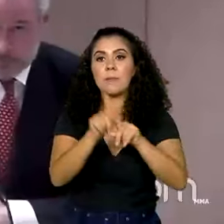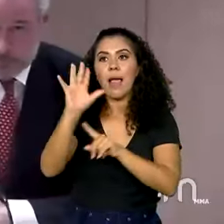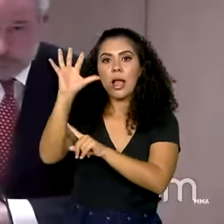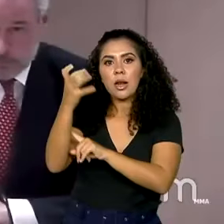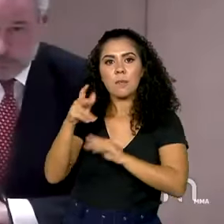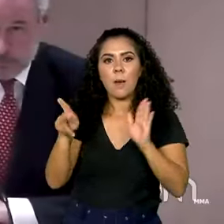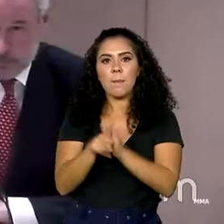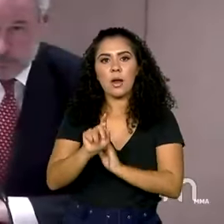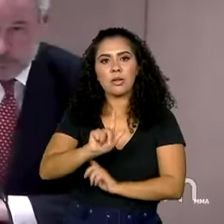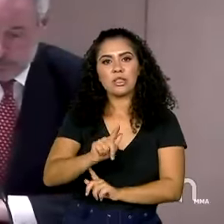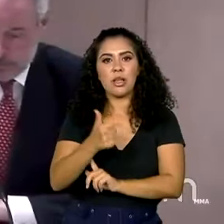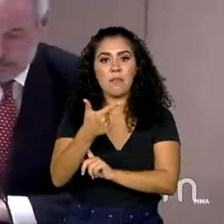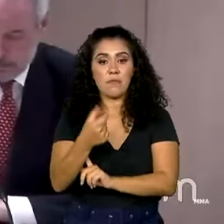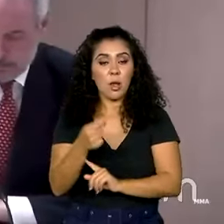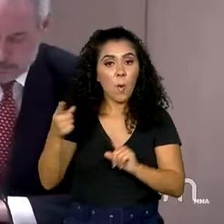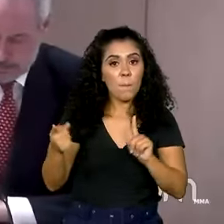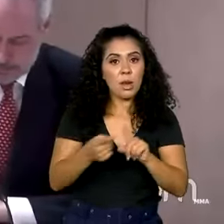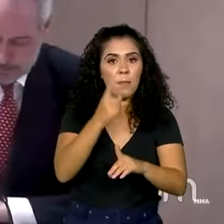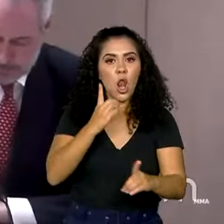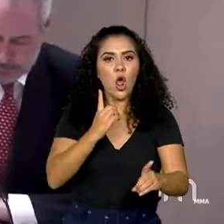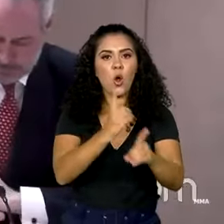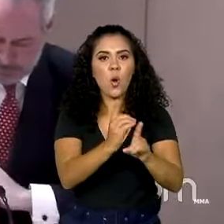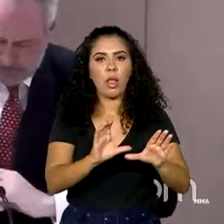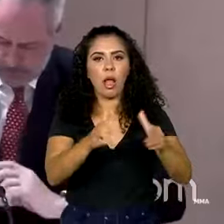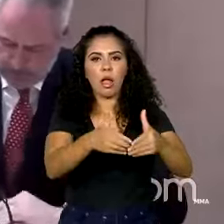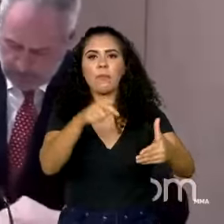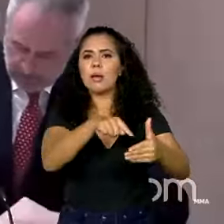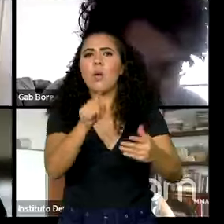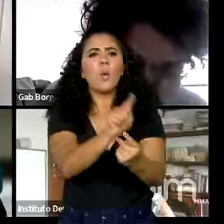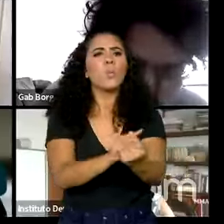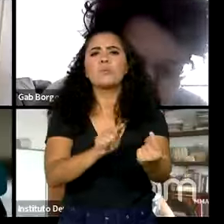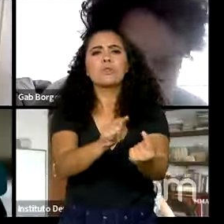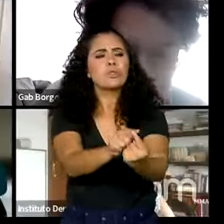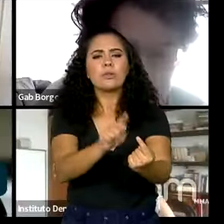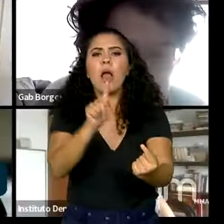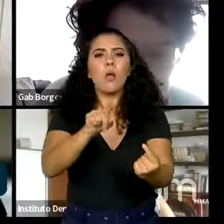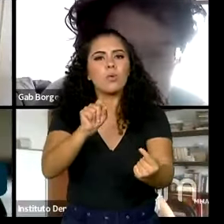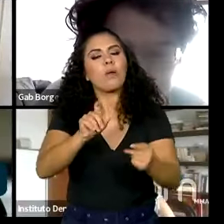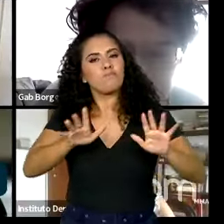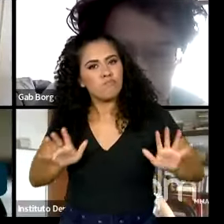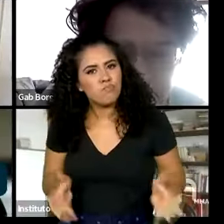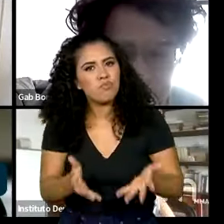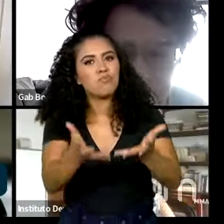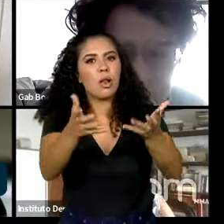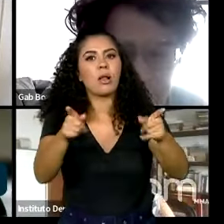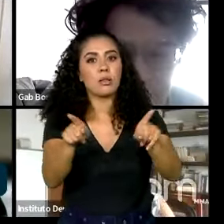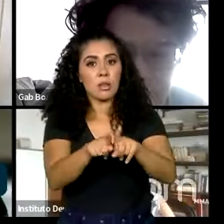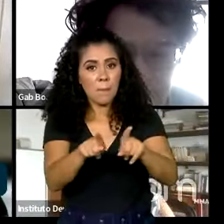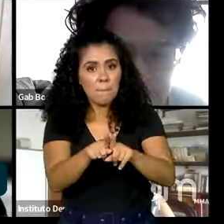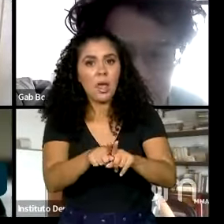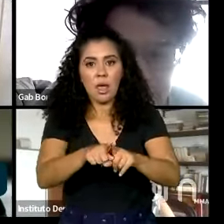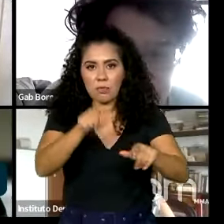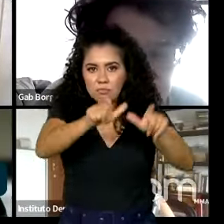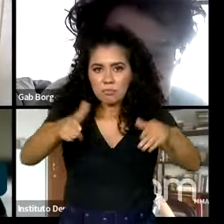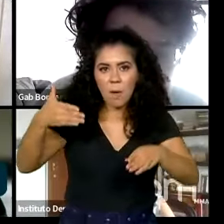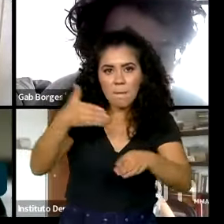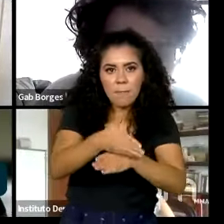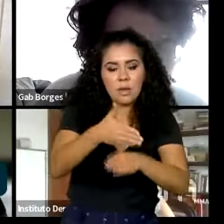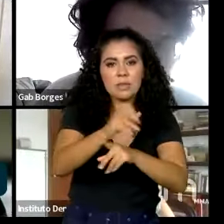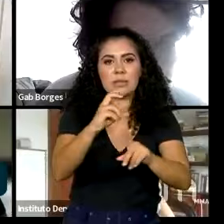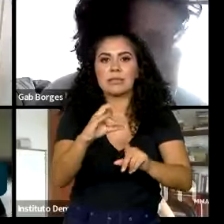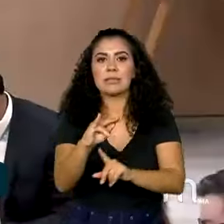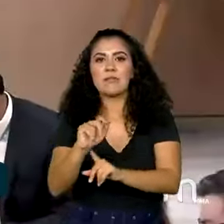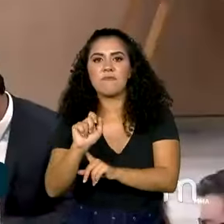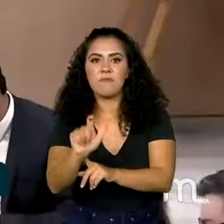O primeiro encontro da equipe que tem como objetivos estimular e fortalecer a participação da sociedade